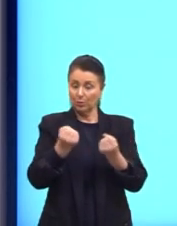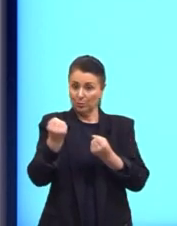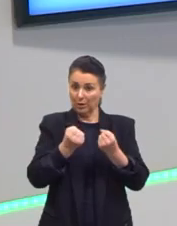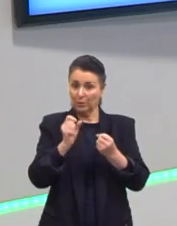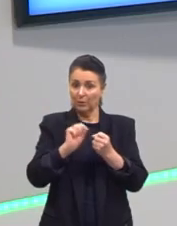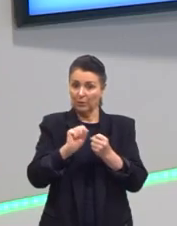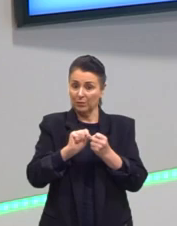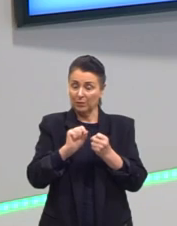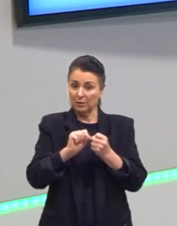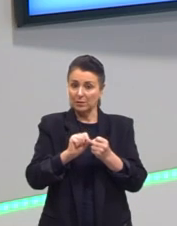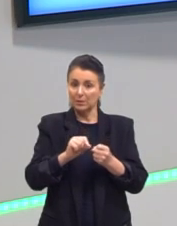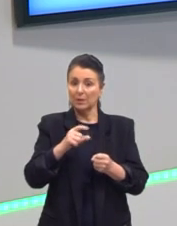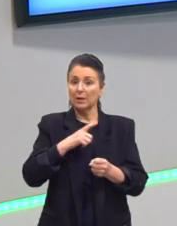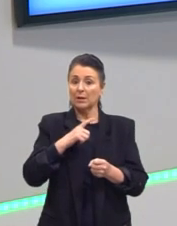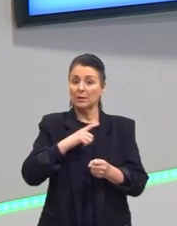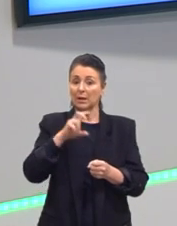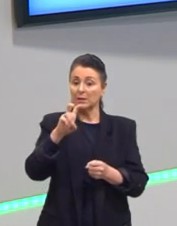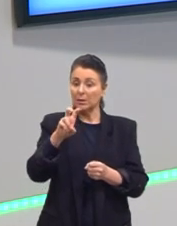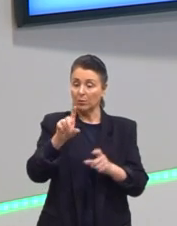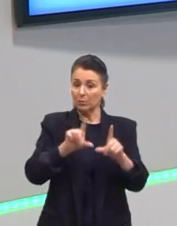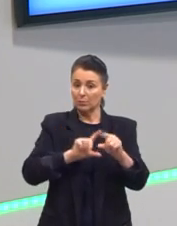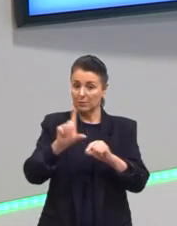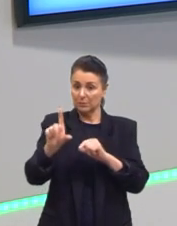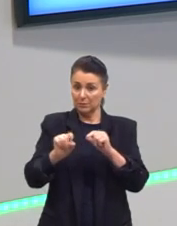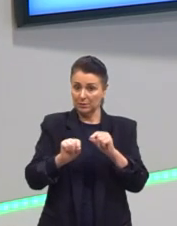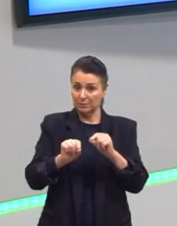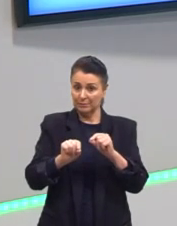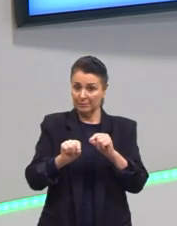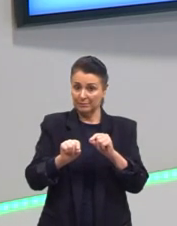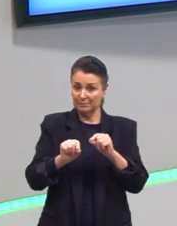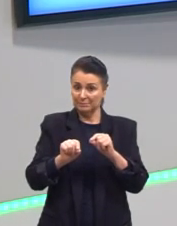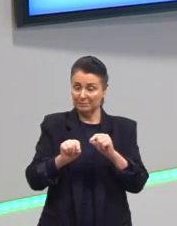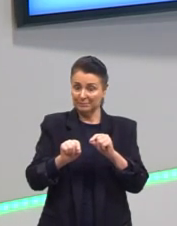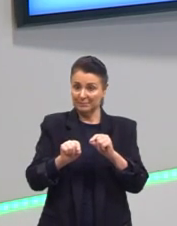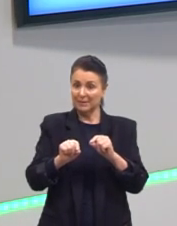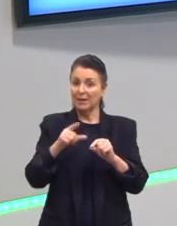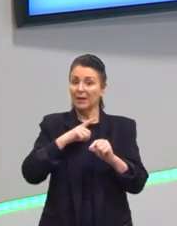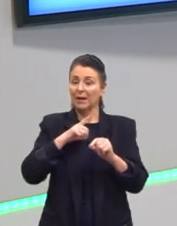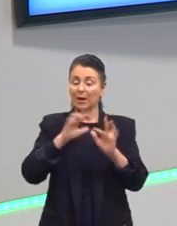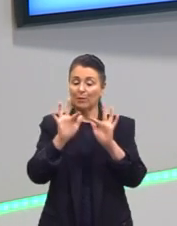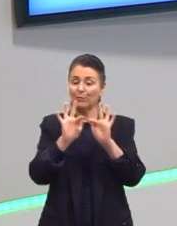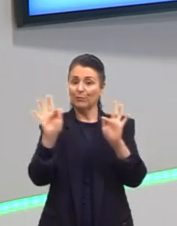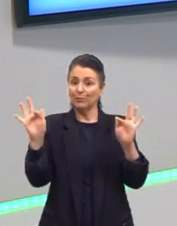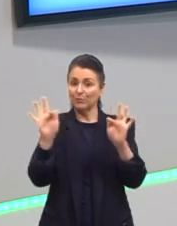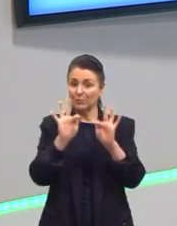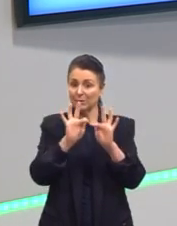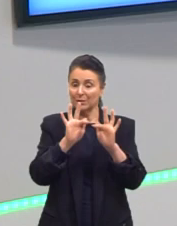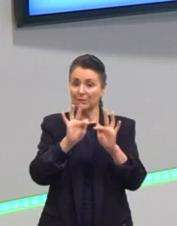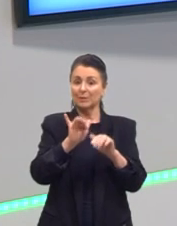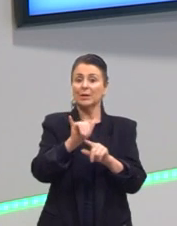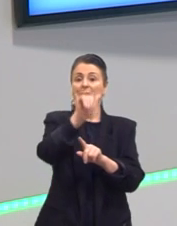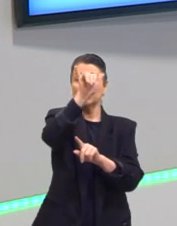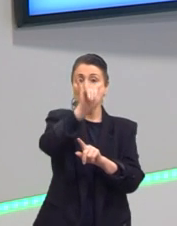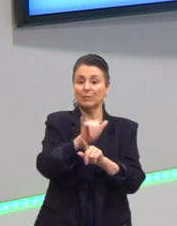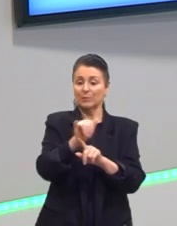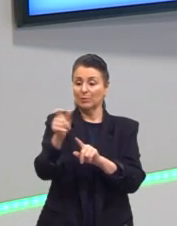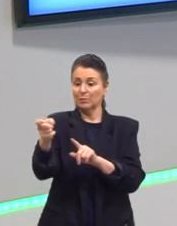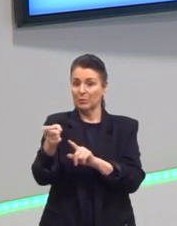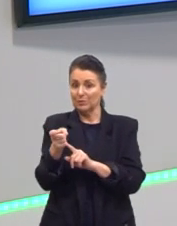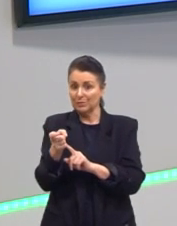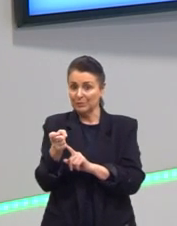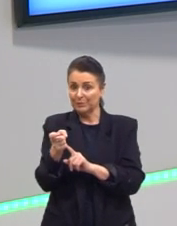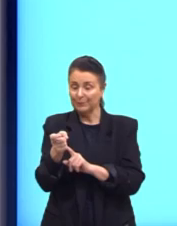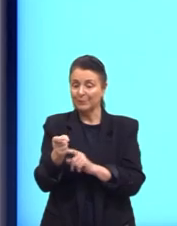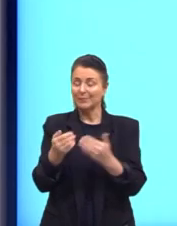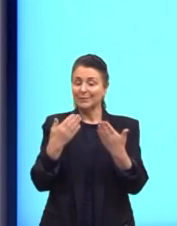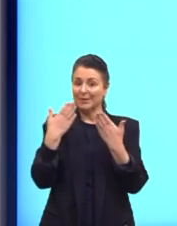temos cinco alternativas, essas cinco alternativas, elas envolvem a função Y em X, nós vamos